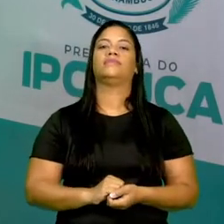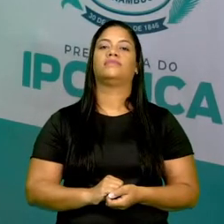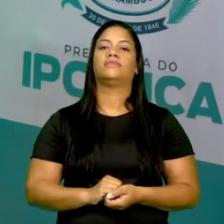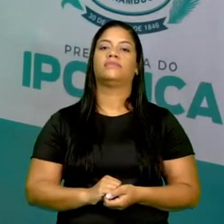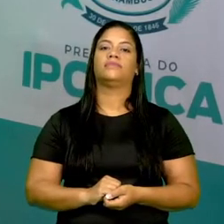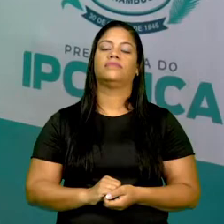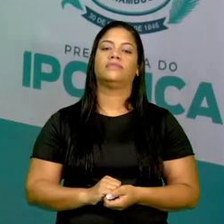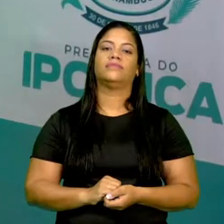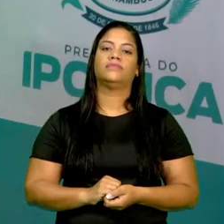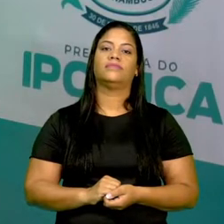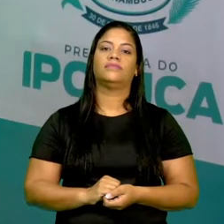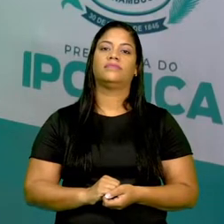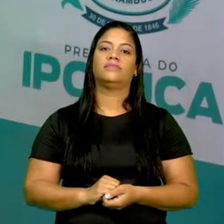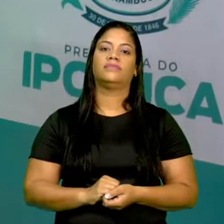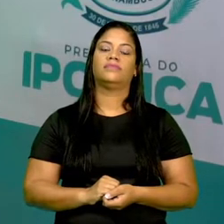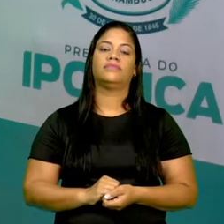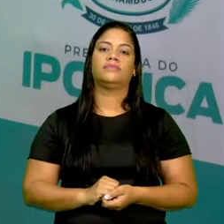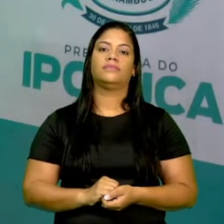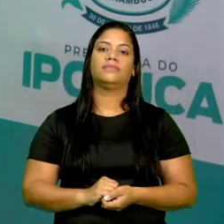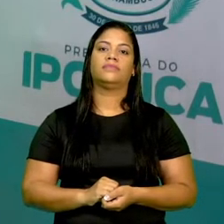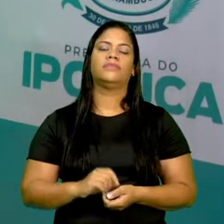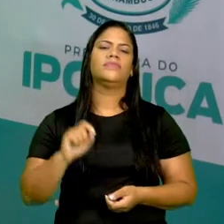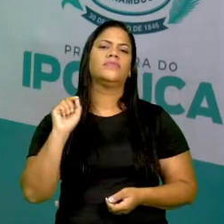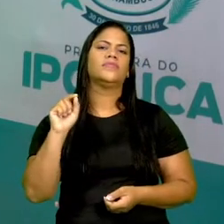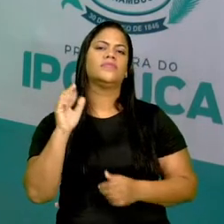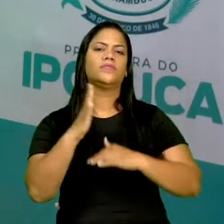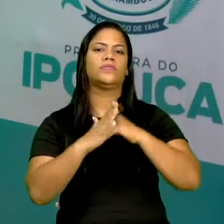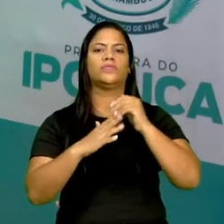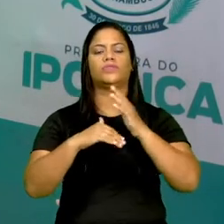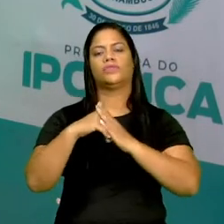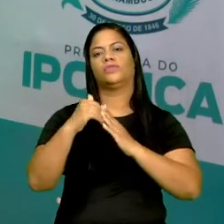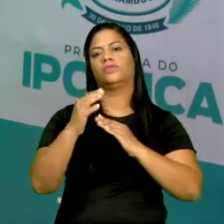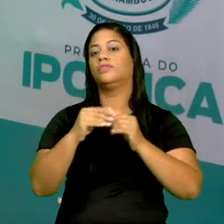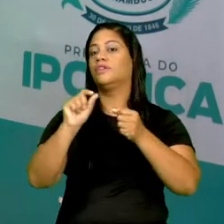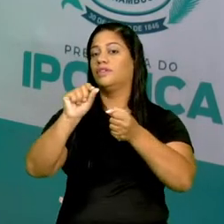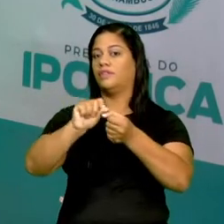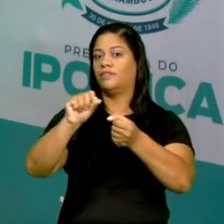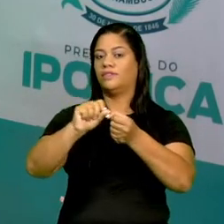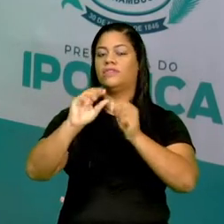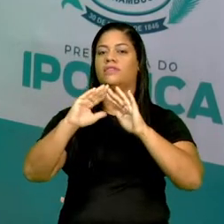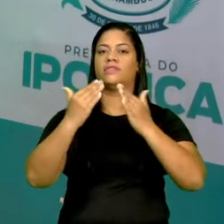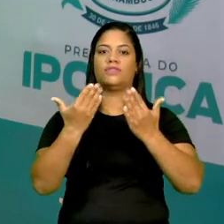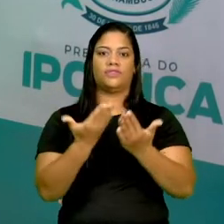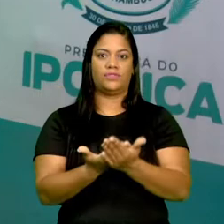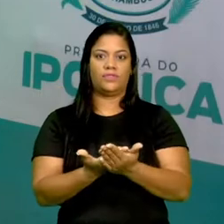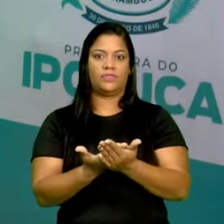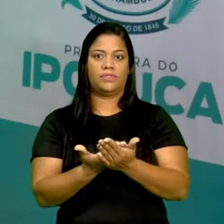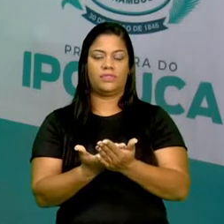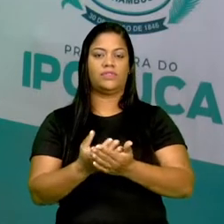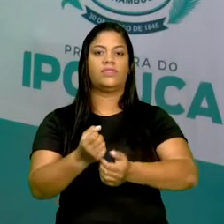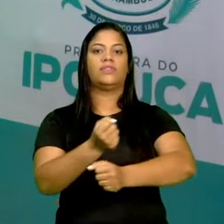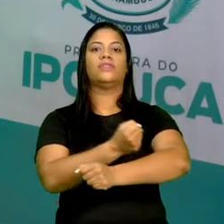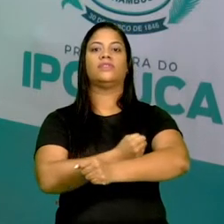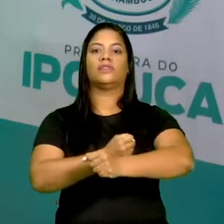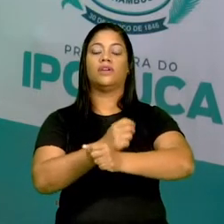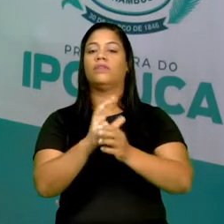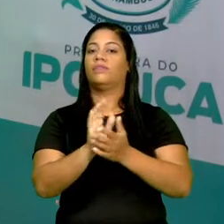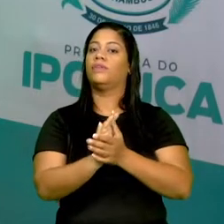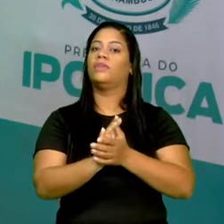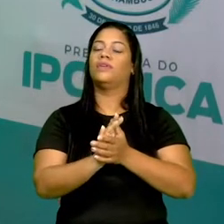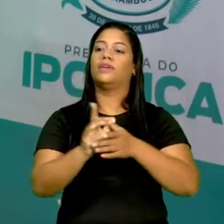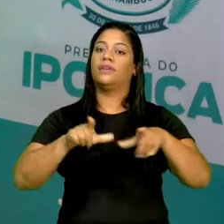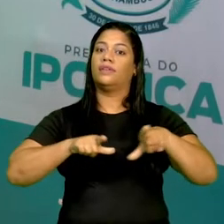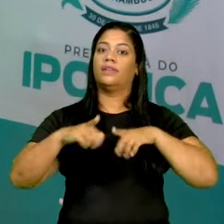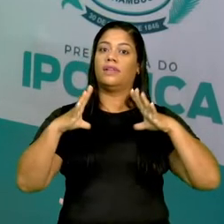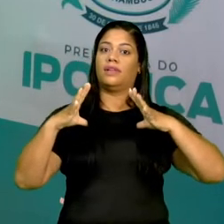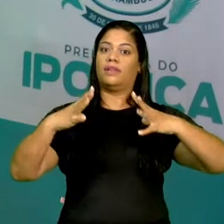E aí, o que os profissionais fazem na escola? Serviços gerais, o que é que eles